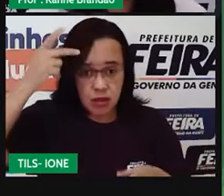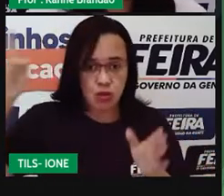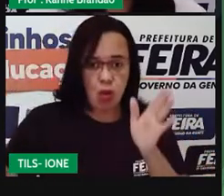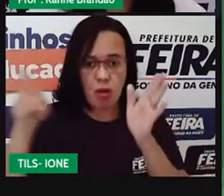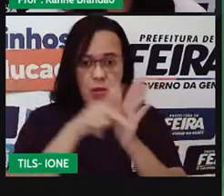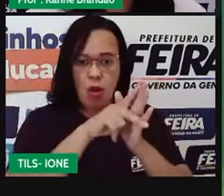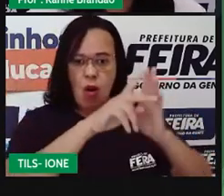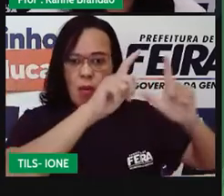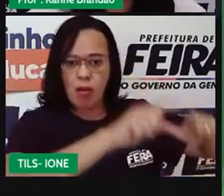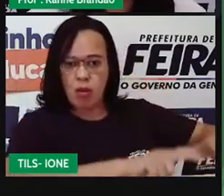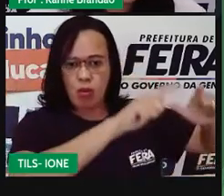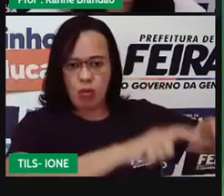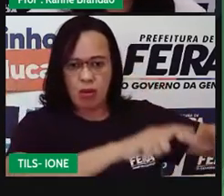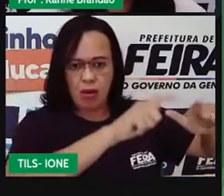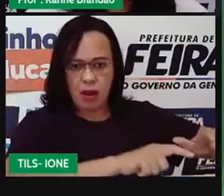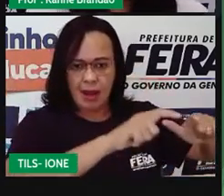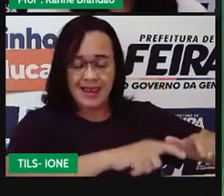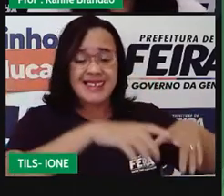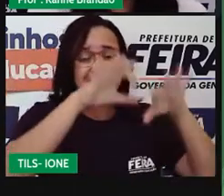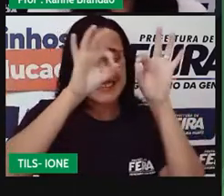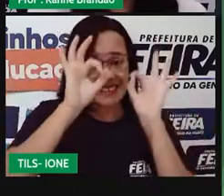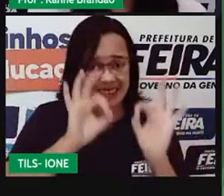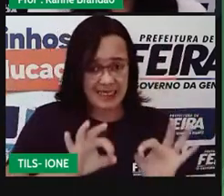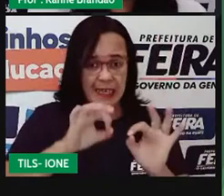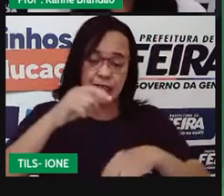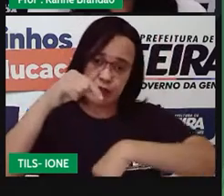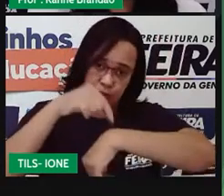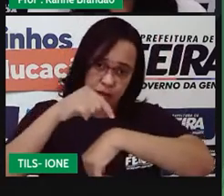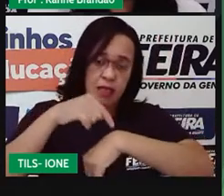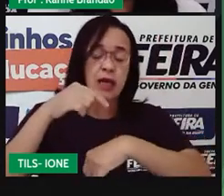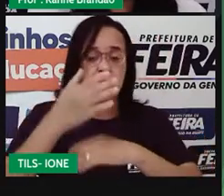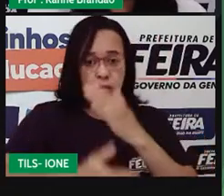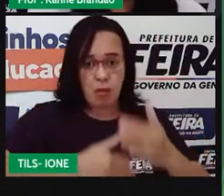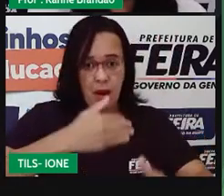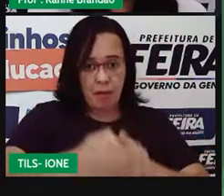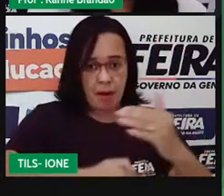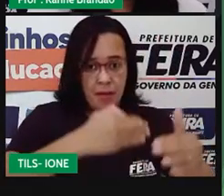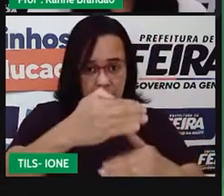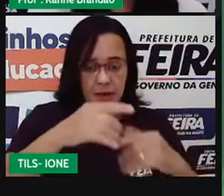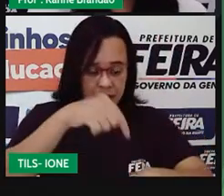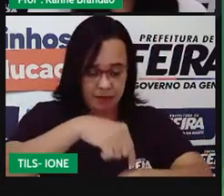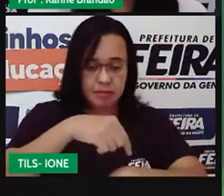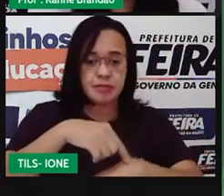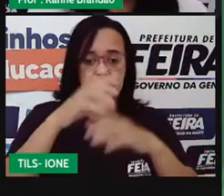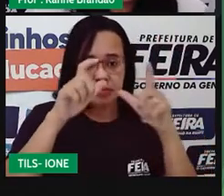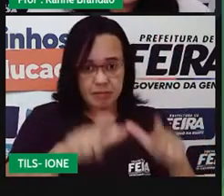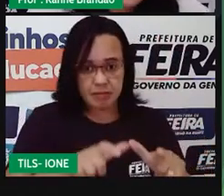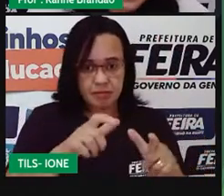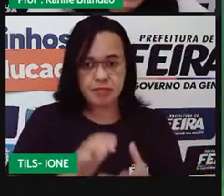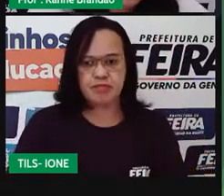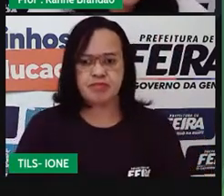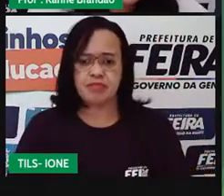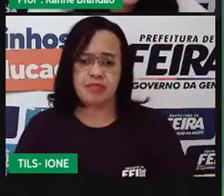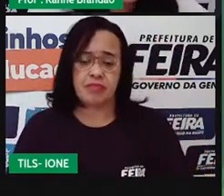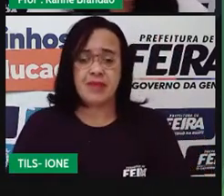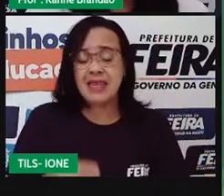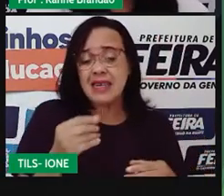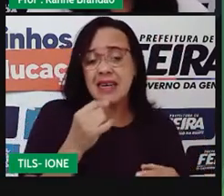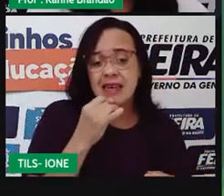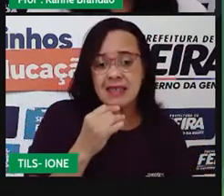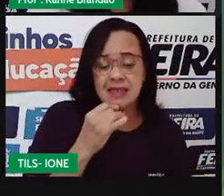em um período de tempo determinado. Então, quando nós estamos, por exemplo, no nosso bairro,